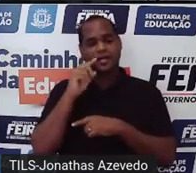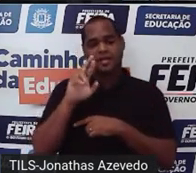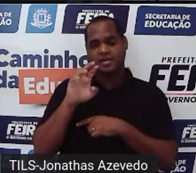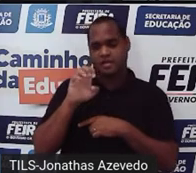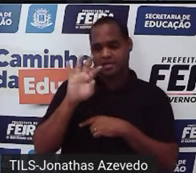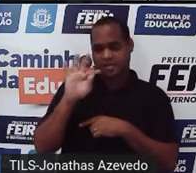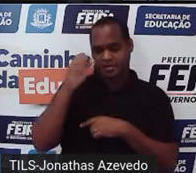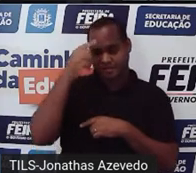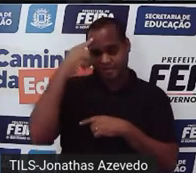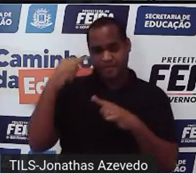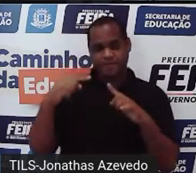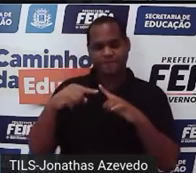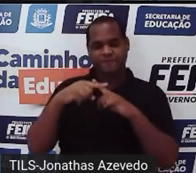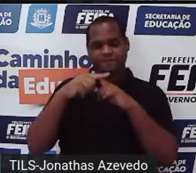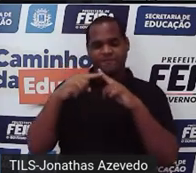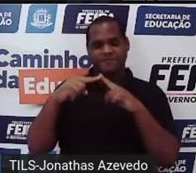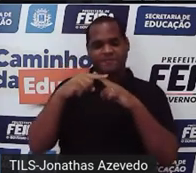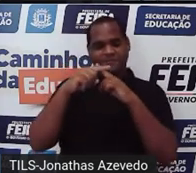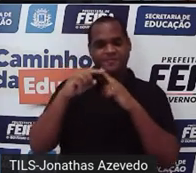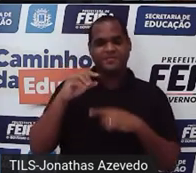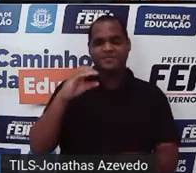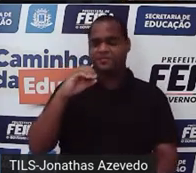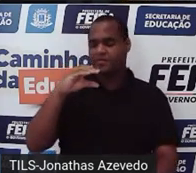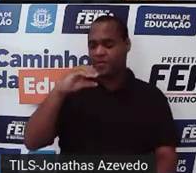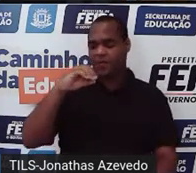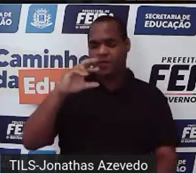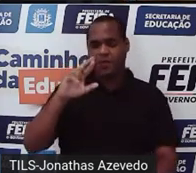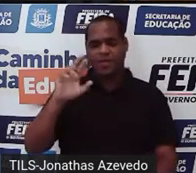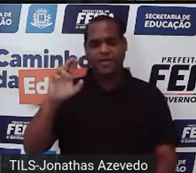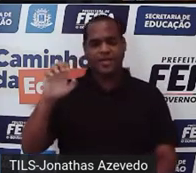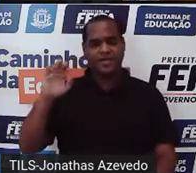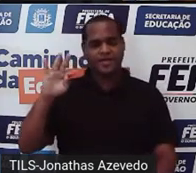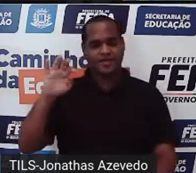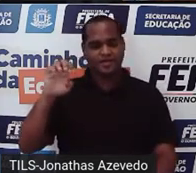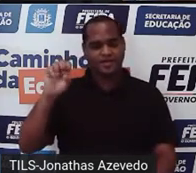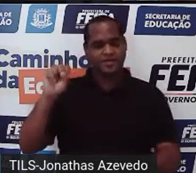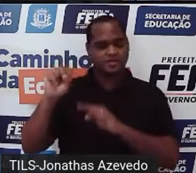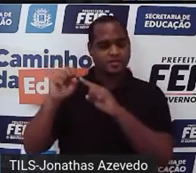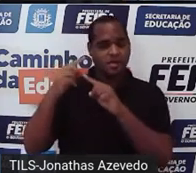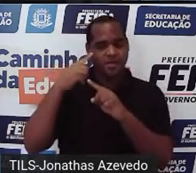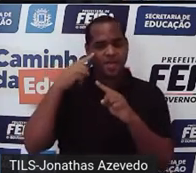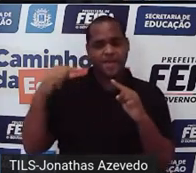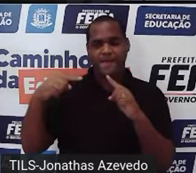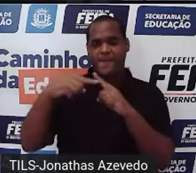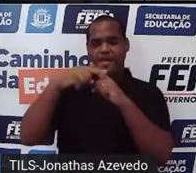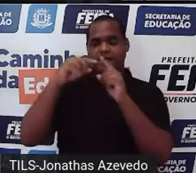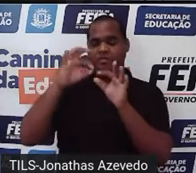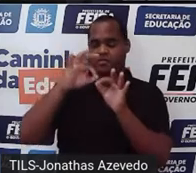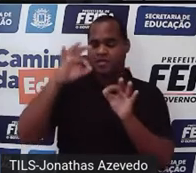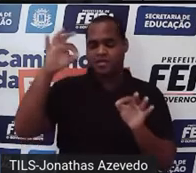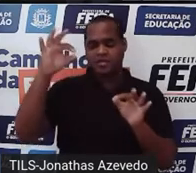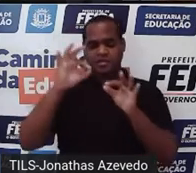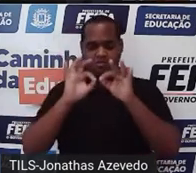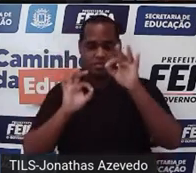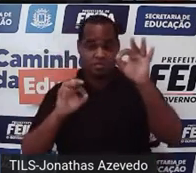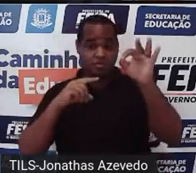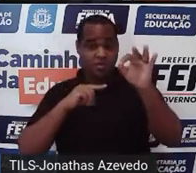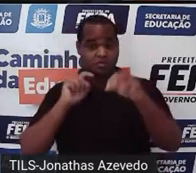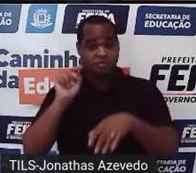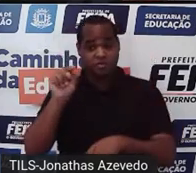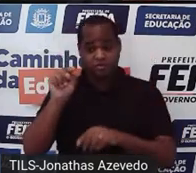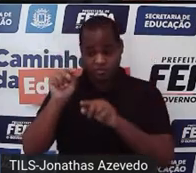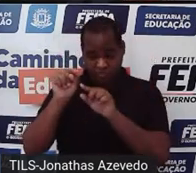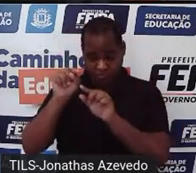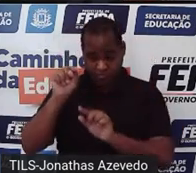concorrentes, tá bom? E quando essas retas se cruzam, nesse cruzamento tem um ponto e